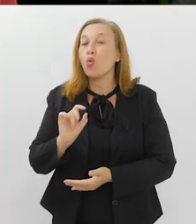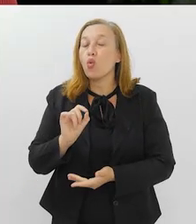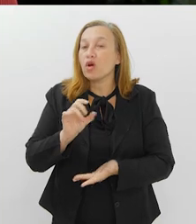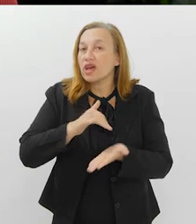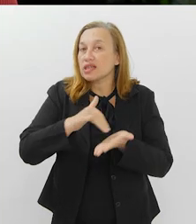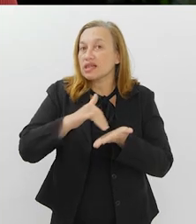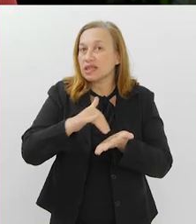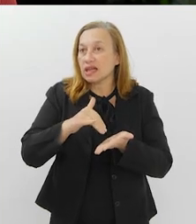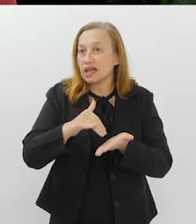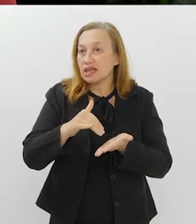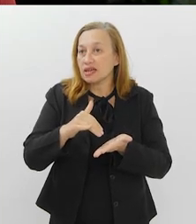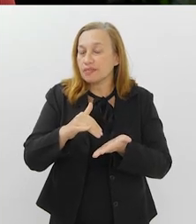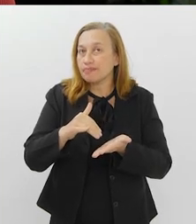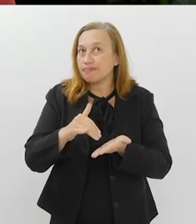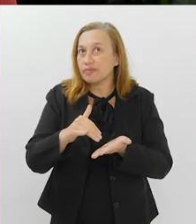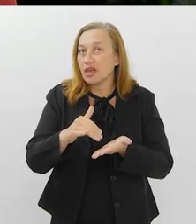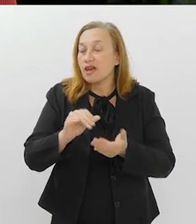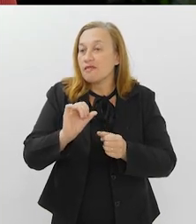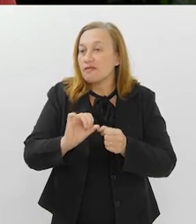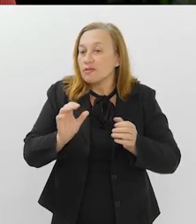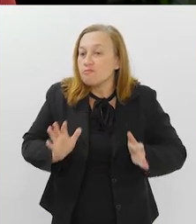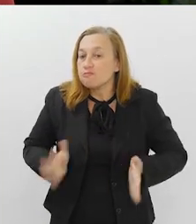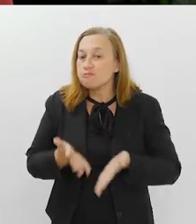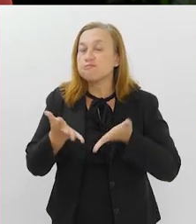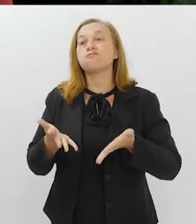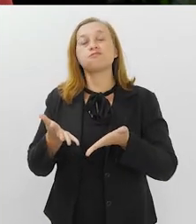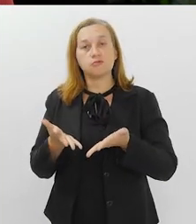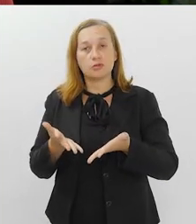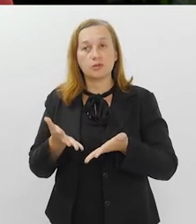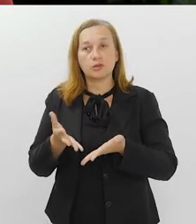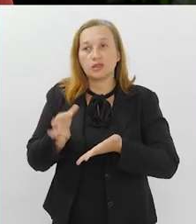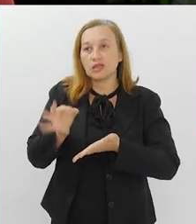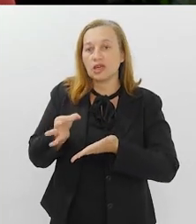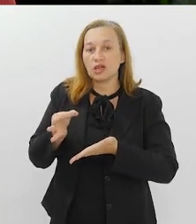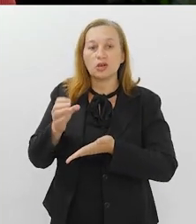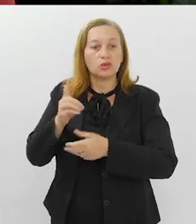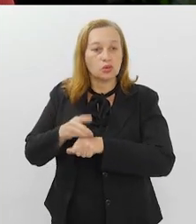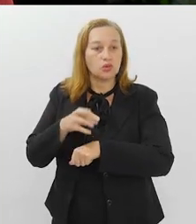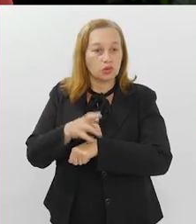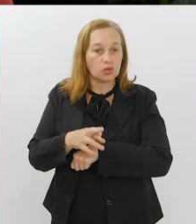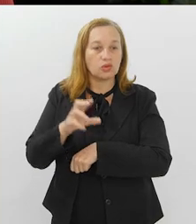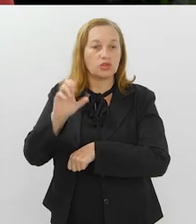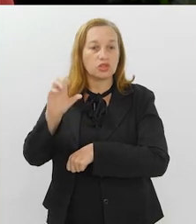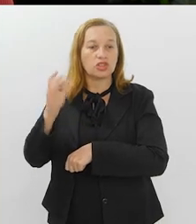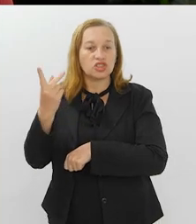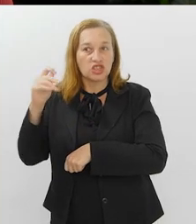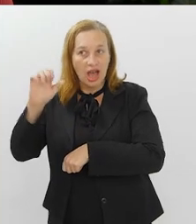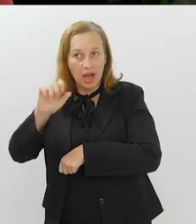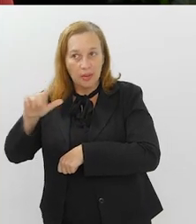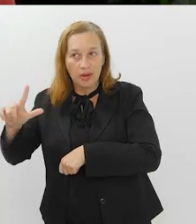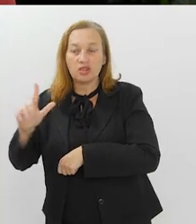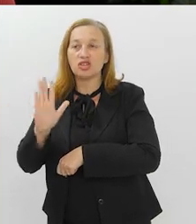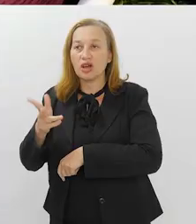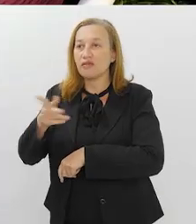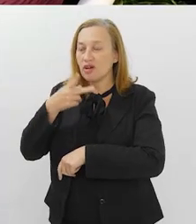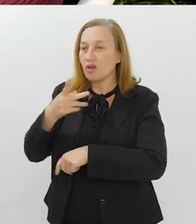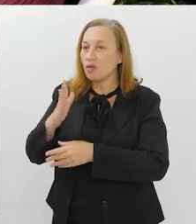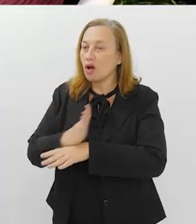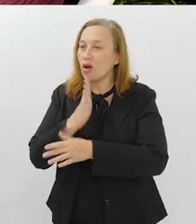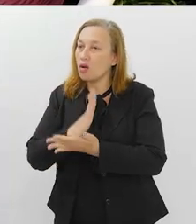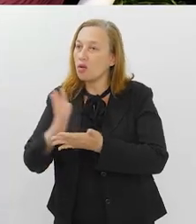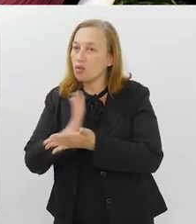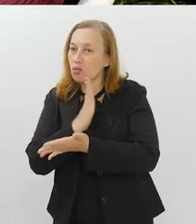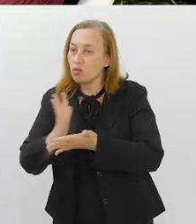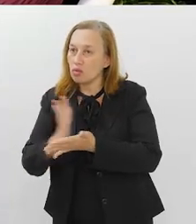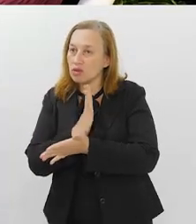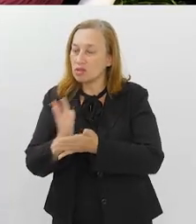Secretaria, ela vem fazendo, assim, de ações específicas, né? O doutor Chábel também já deu aqui algumas sugestões que são feitas no